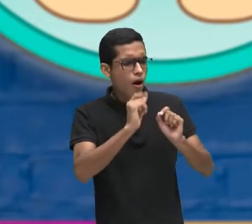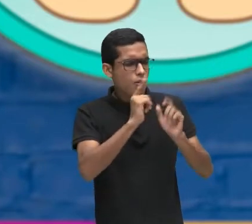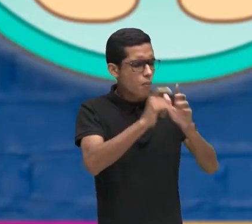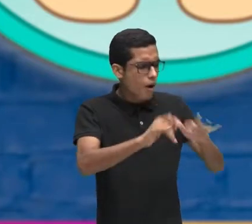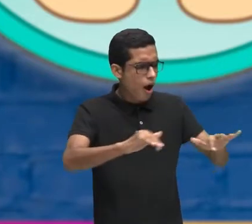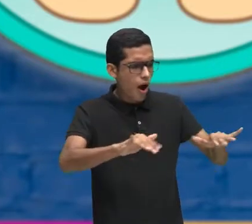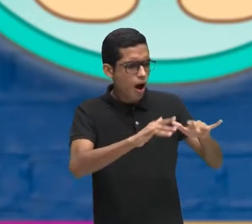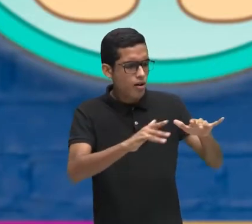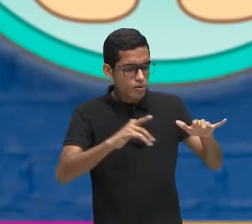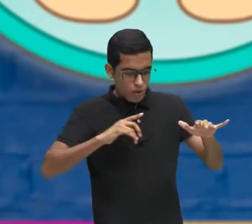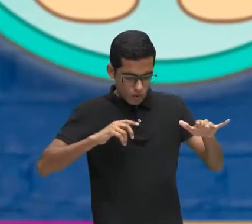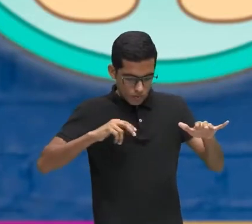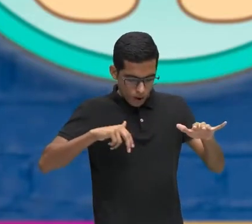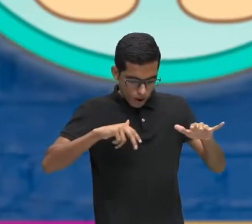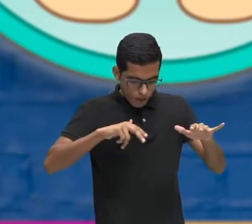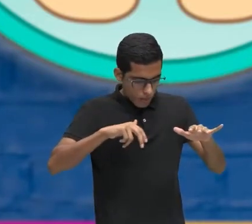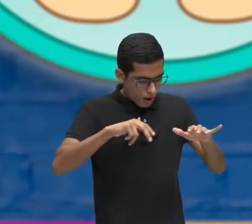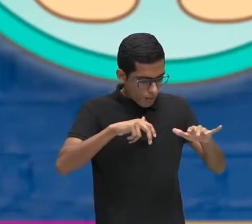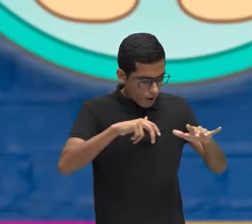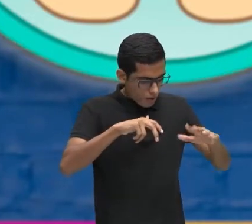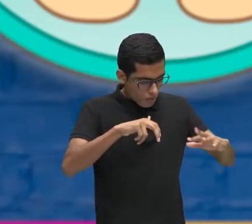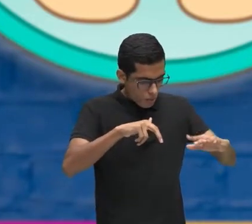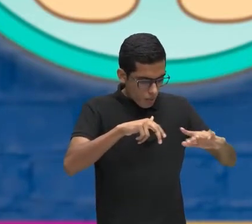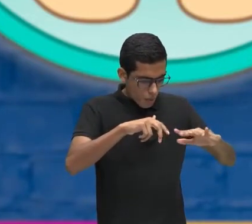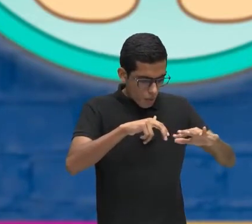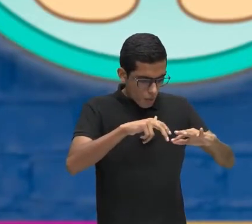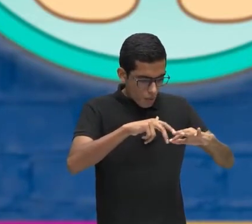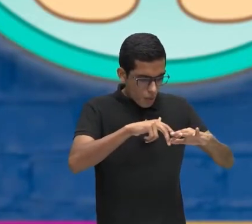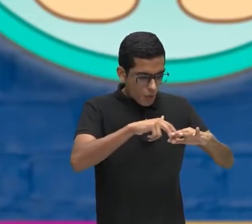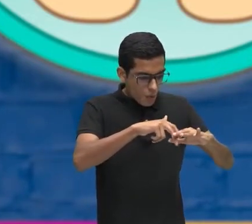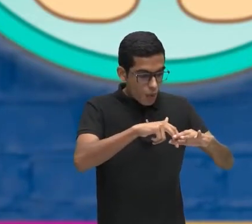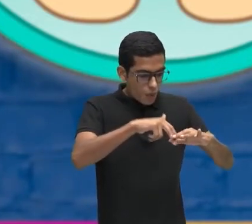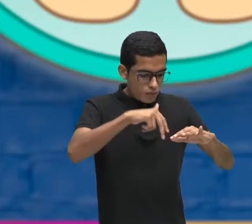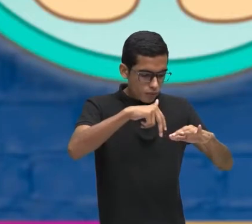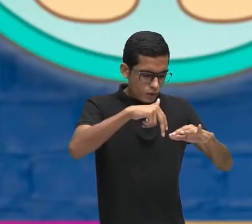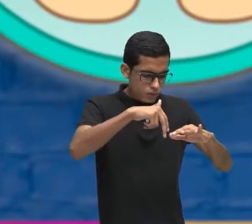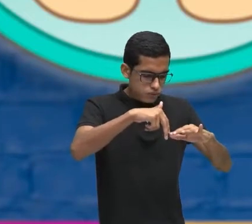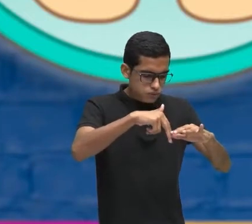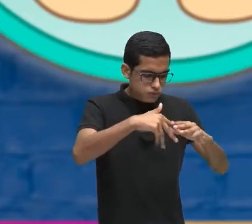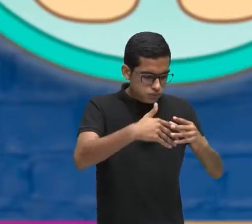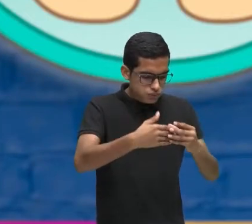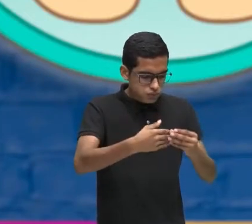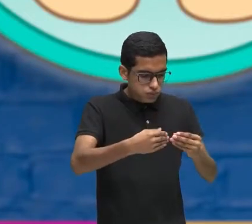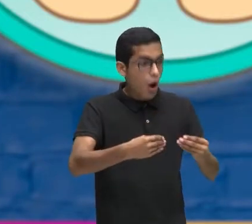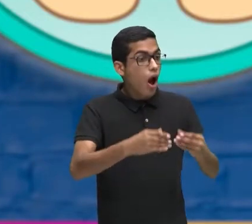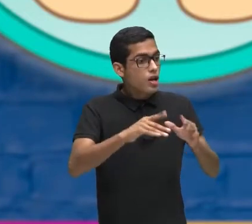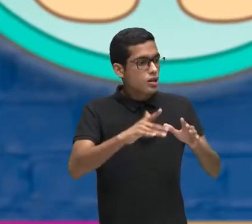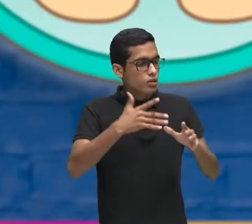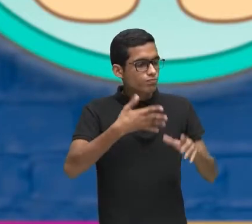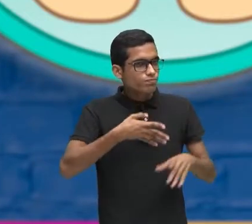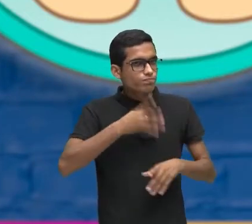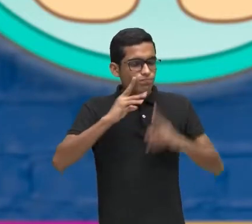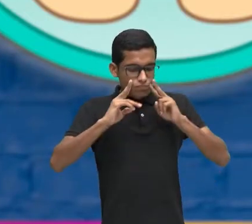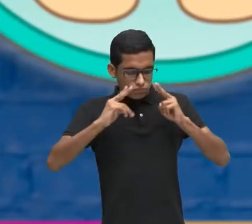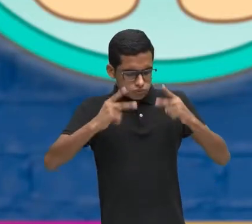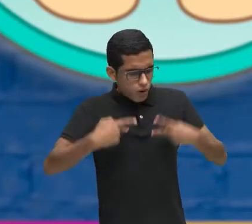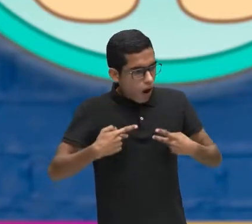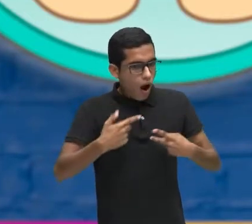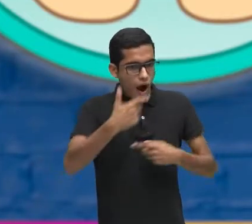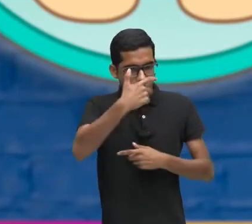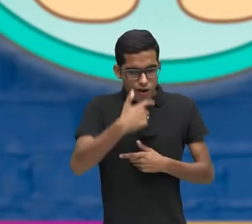ela foi se entregando ao mar Ao certo ponto, Dela se reconhecer como o mar